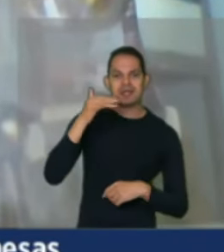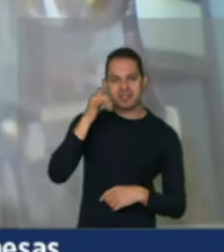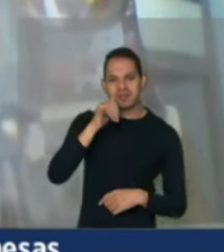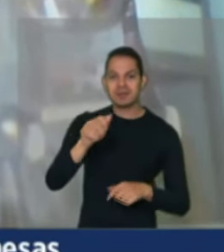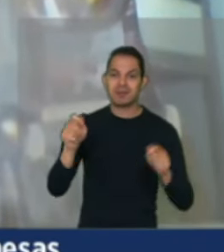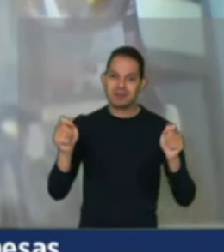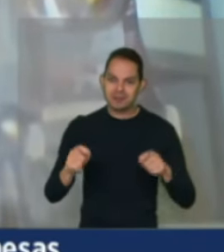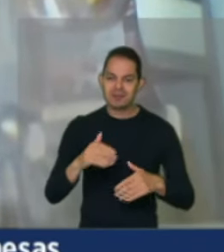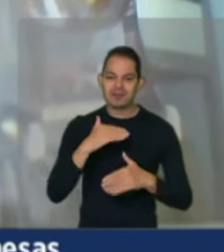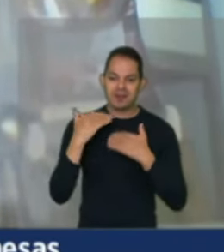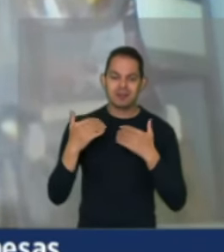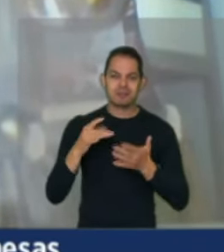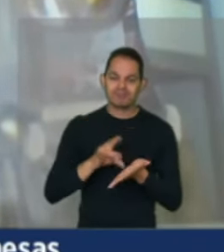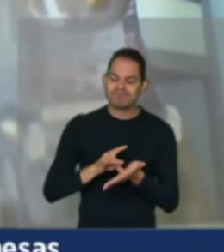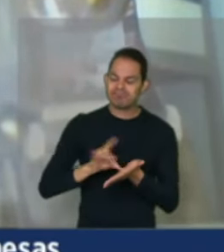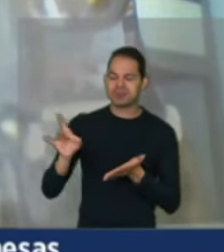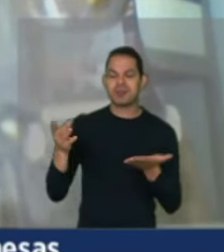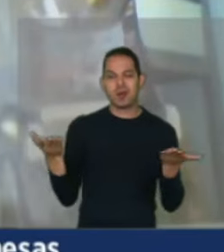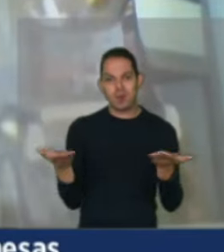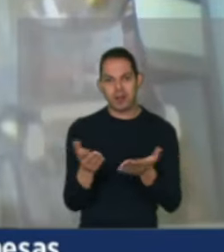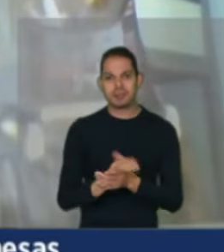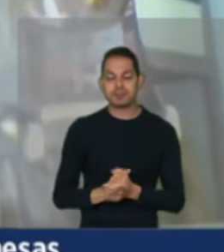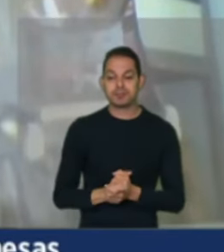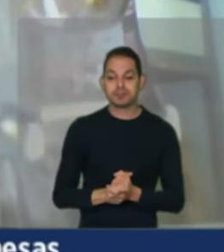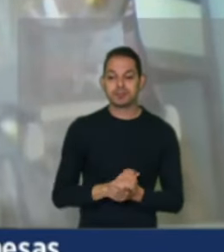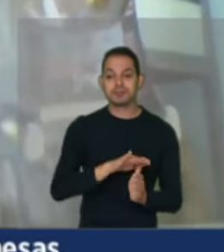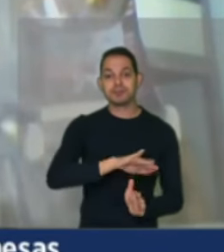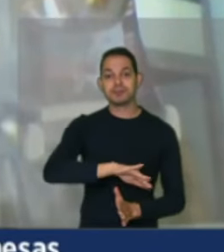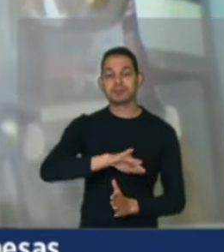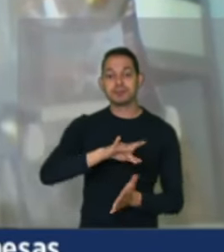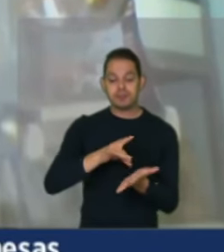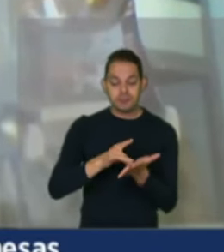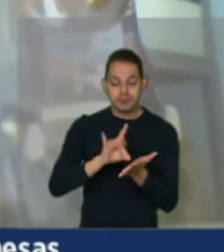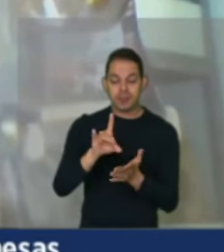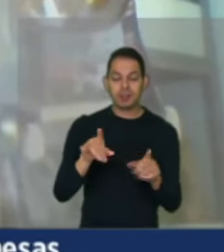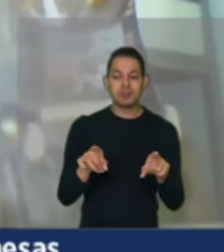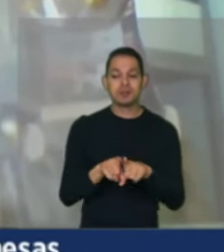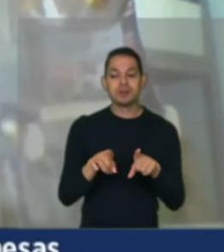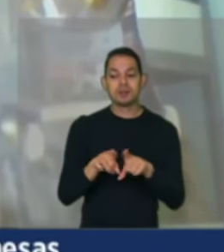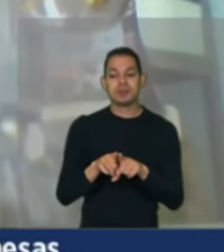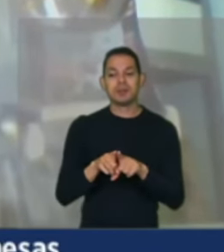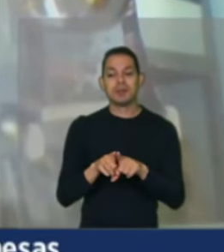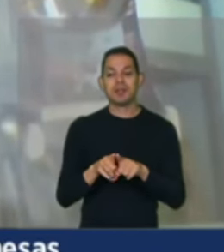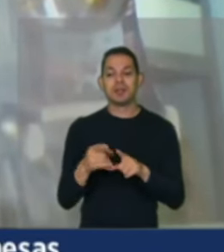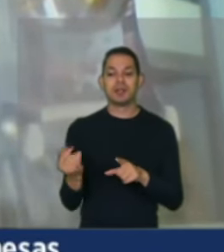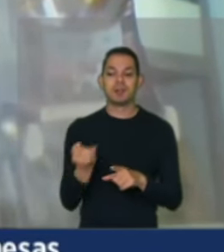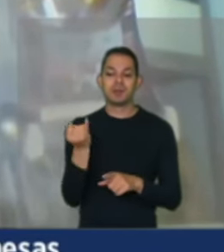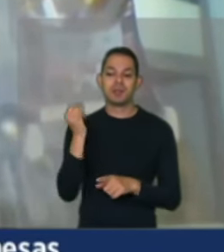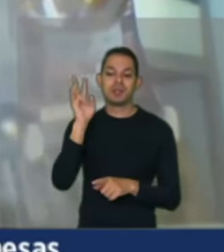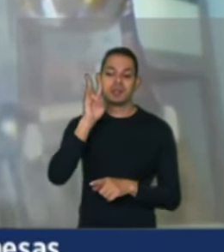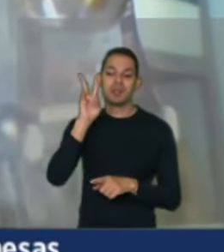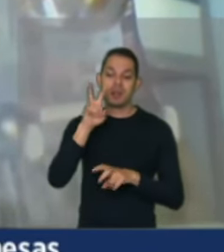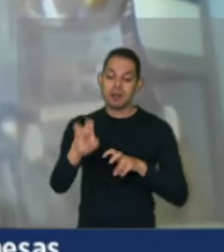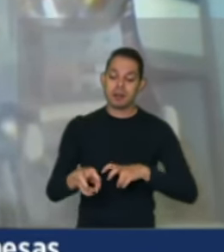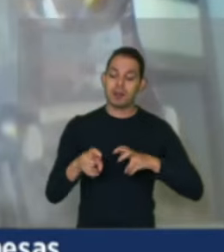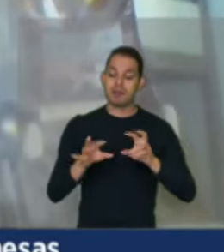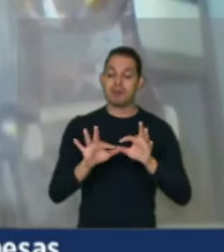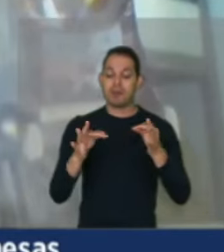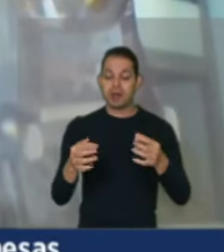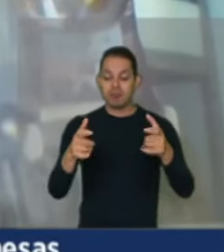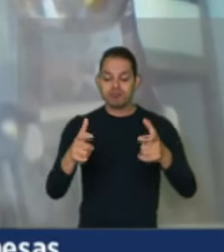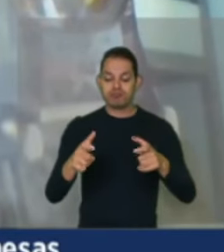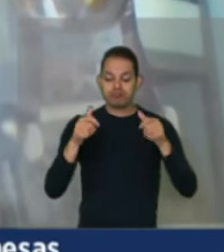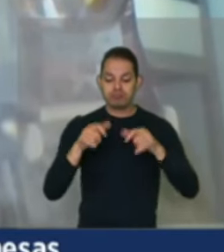repúdio nesse momento. E aí, diante dos repúdios também, não dá para falar de agricultura familiar camponesa,